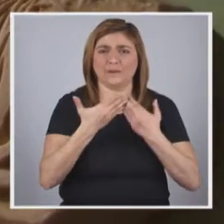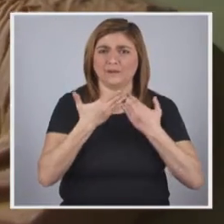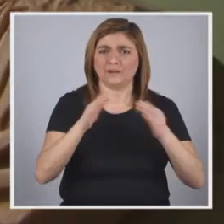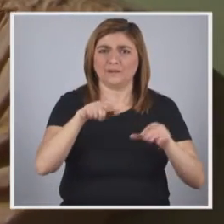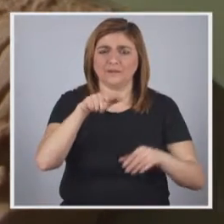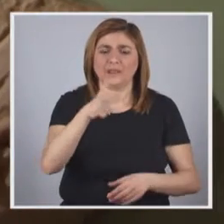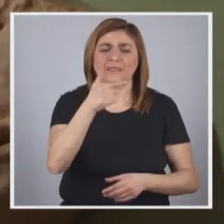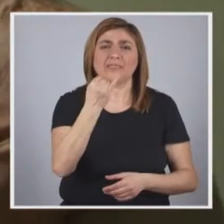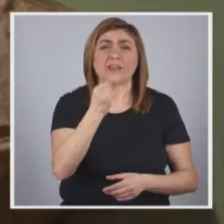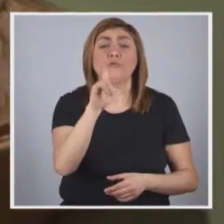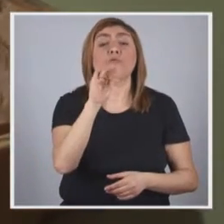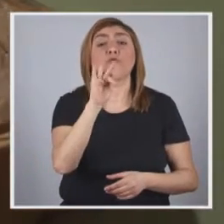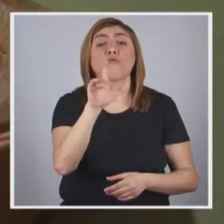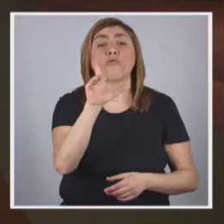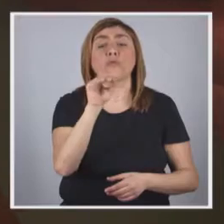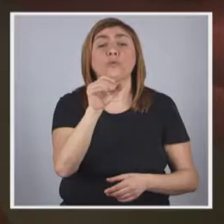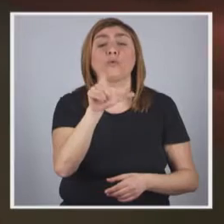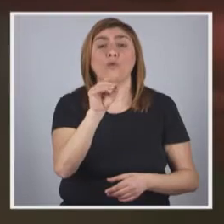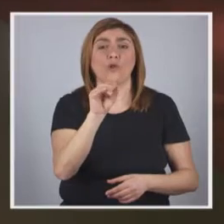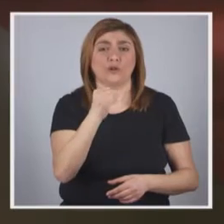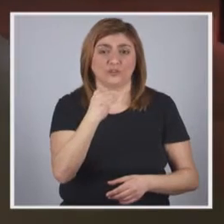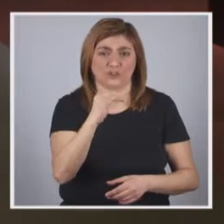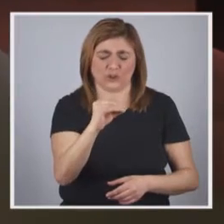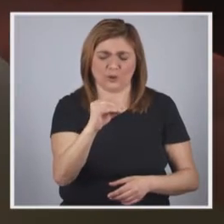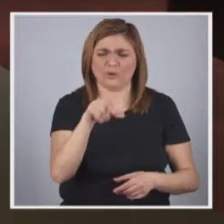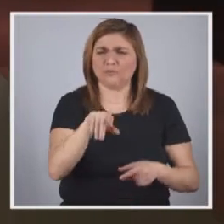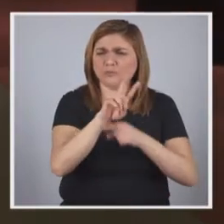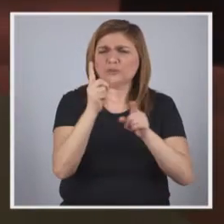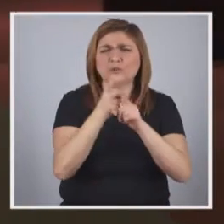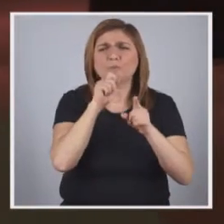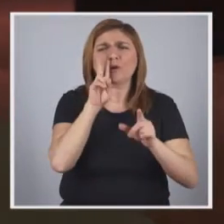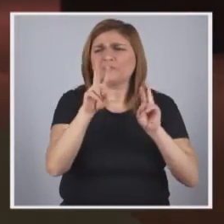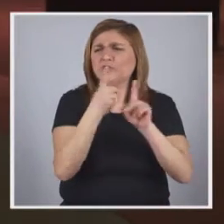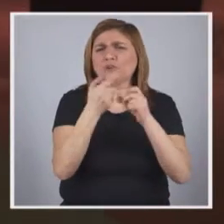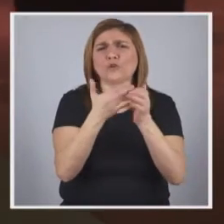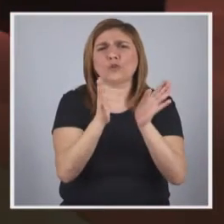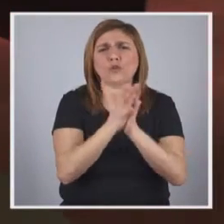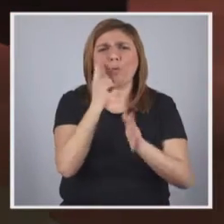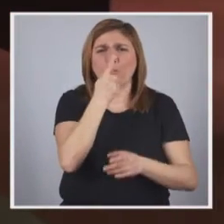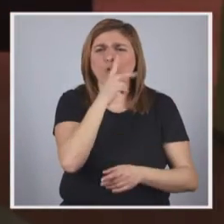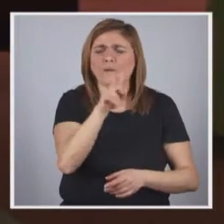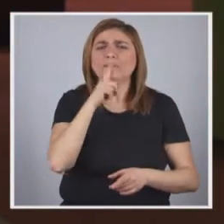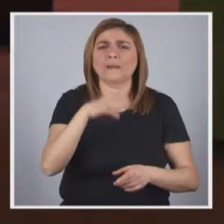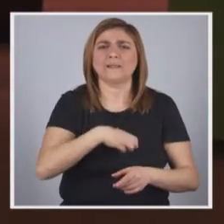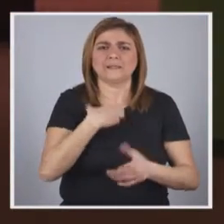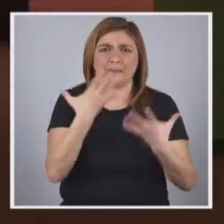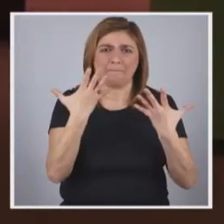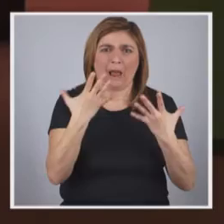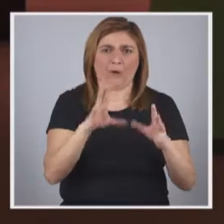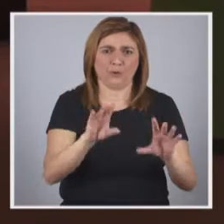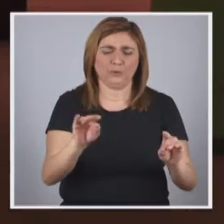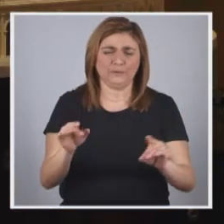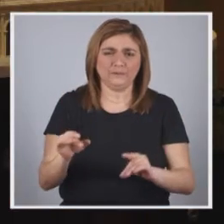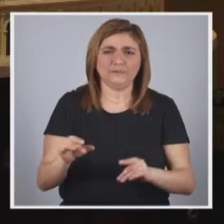a abertura do Museu Tiflológico. Neste espaço, todas as peças podem ser observadas com os olhos e sentidas com as